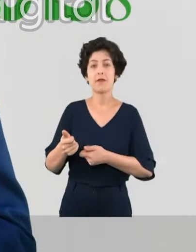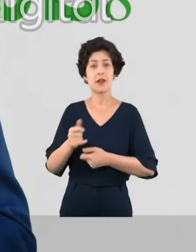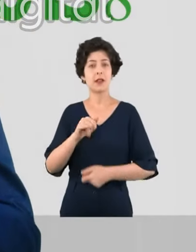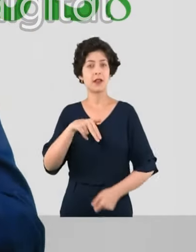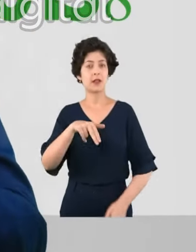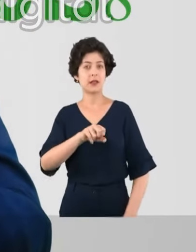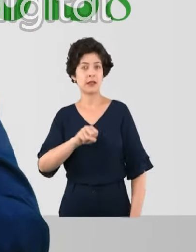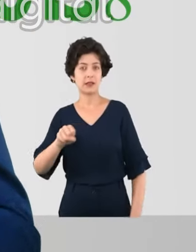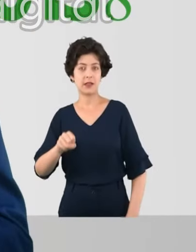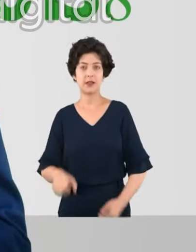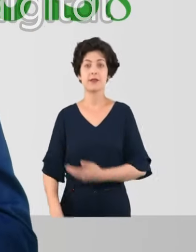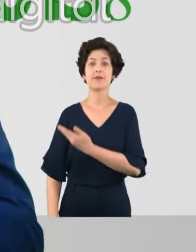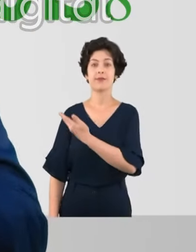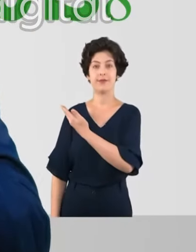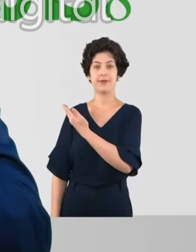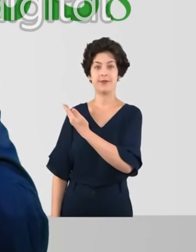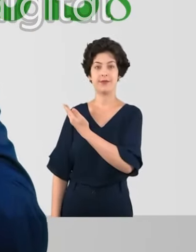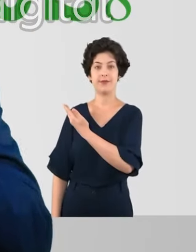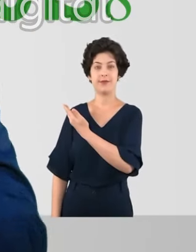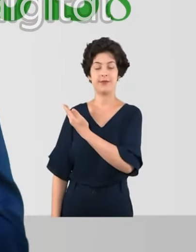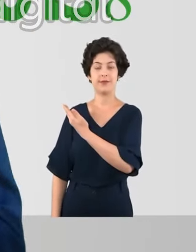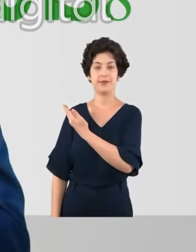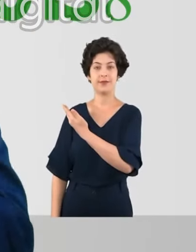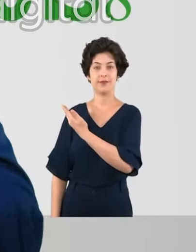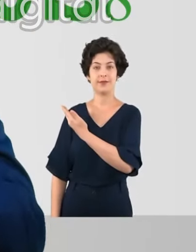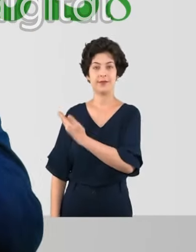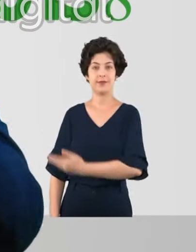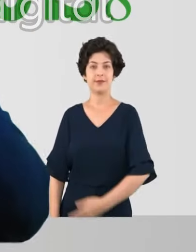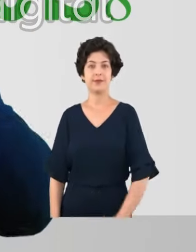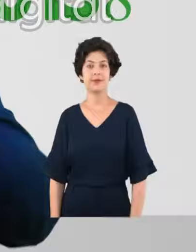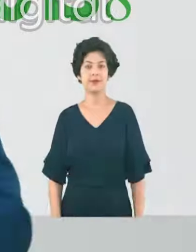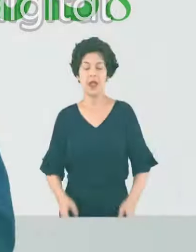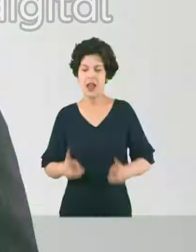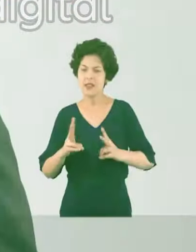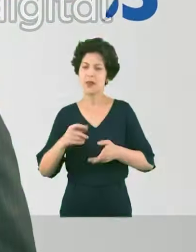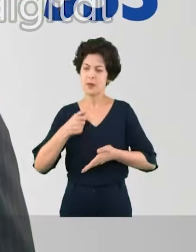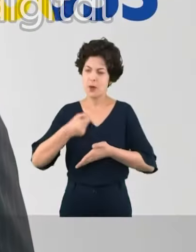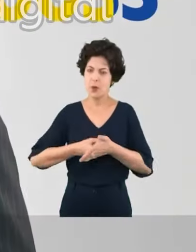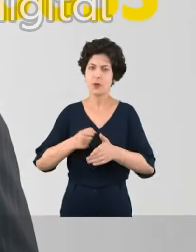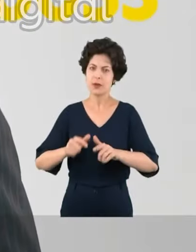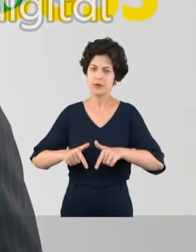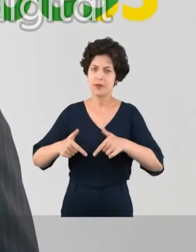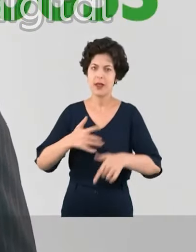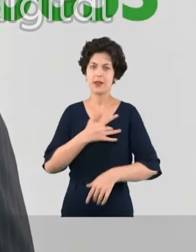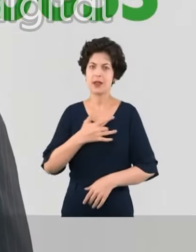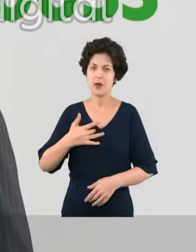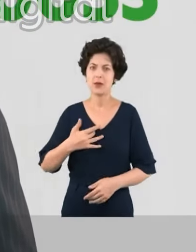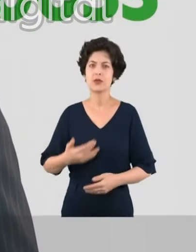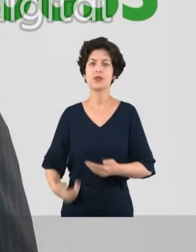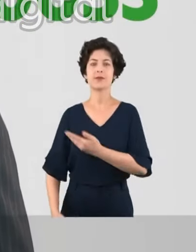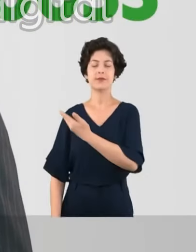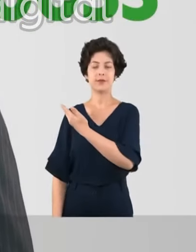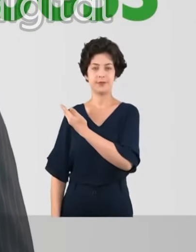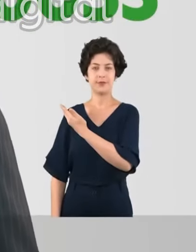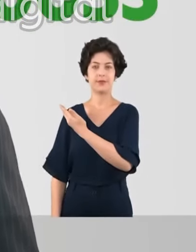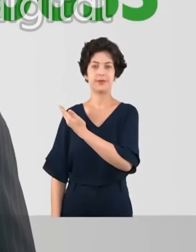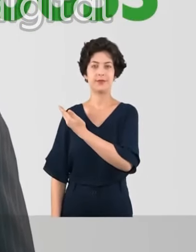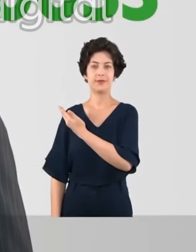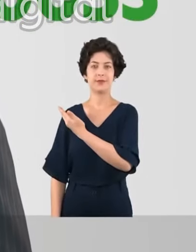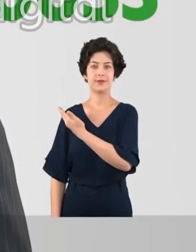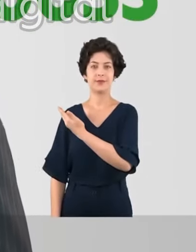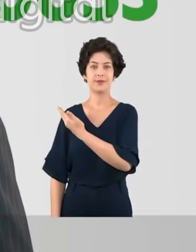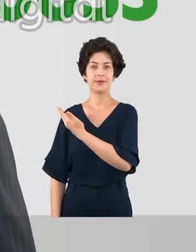os seus benefícios, junto ao INSS, José Azevedo, Zé do Bode, vinte e um, oito. Sempre lutando pela saúde pública. Caco Novelli,